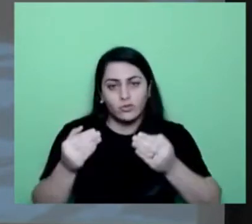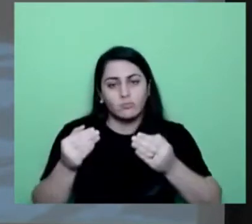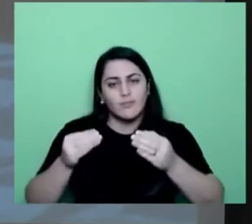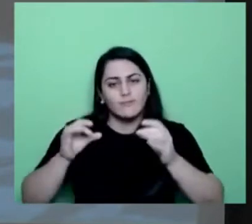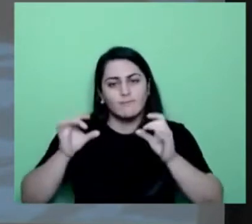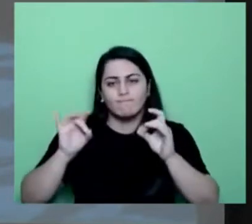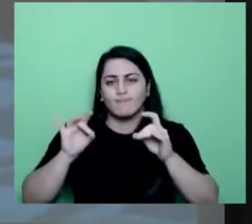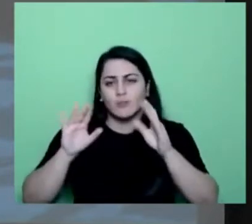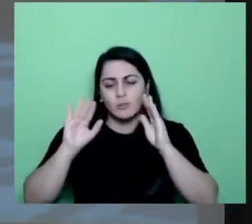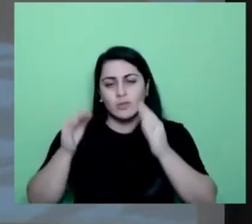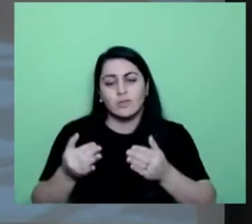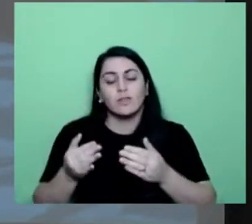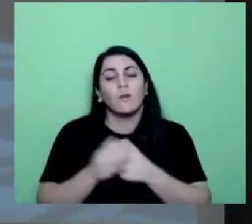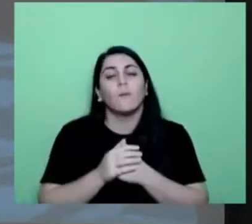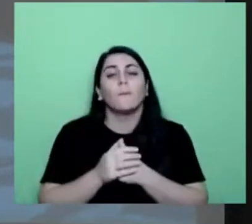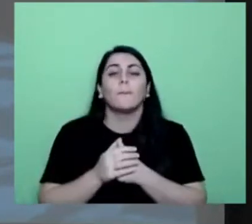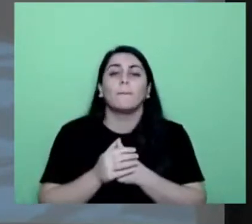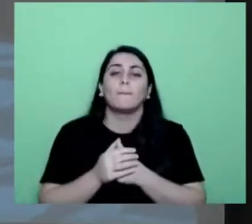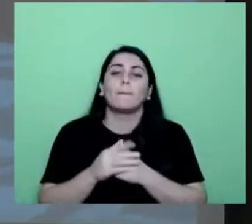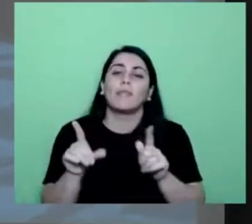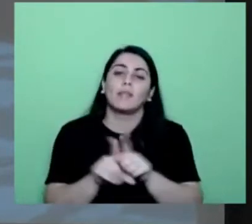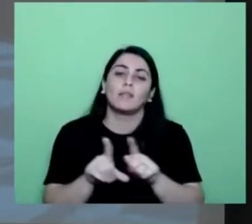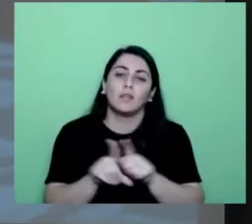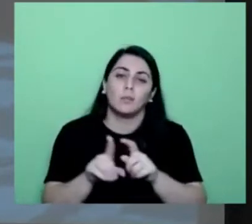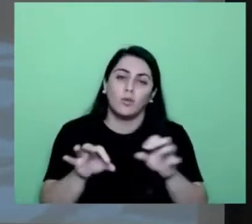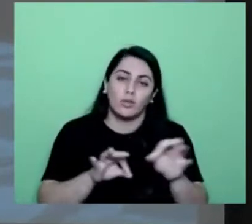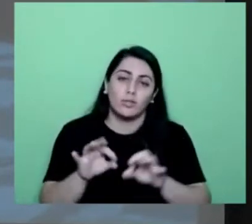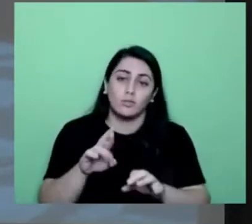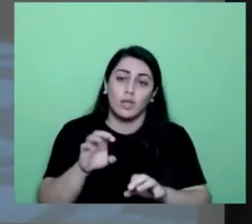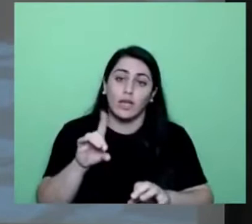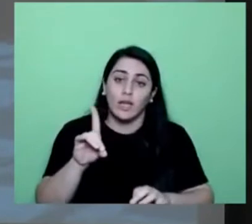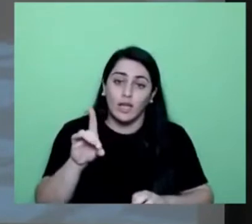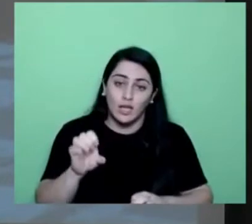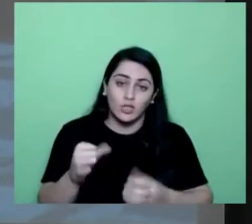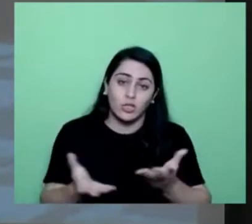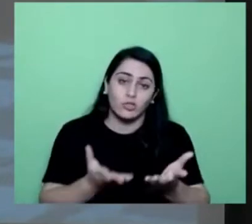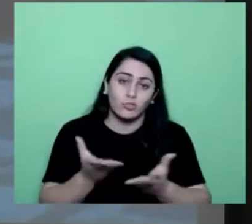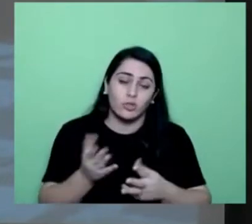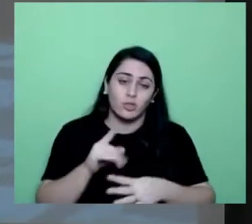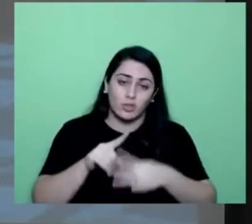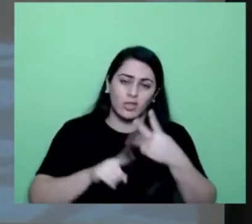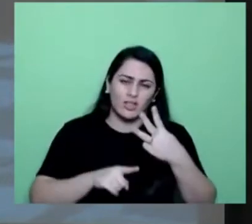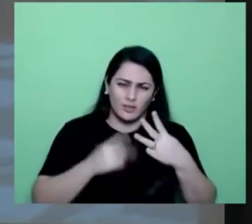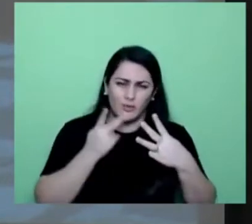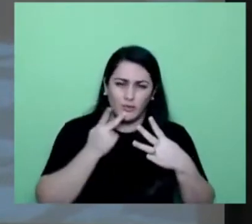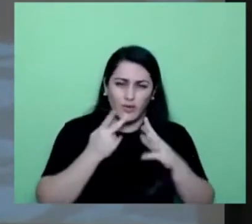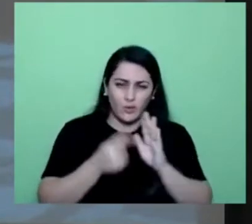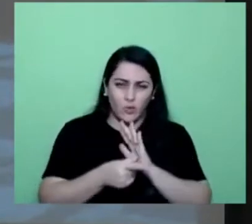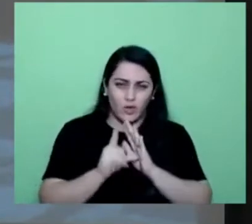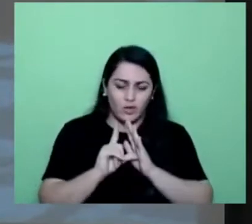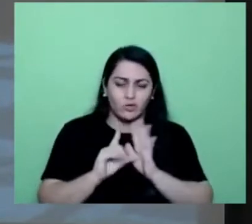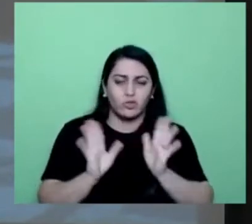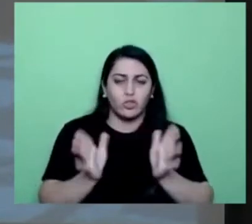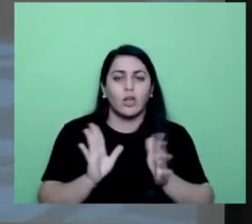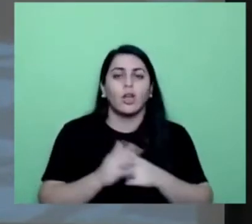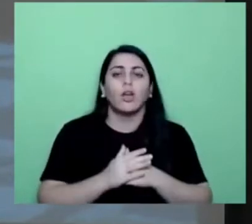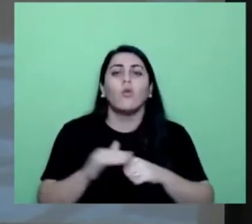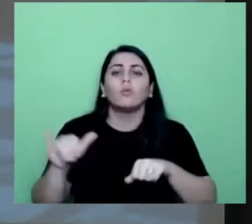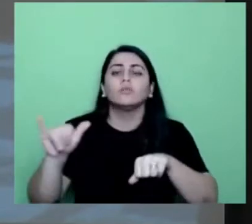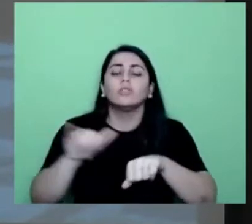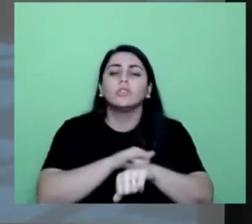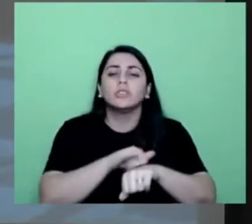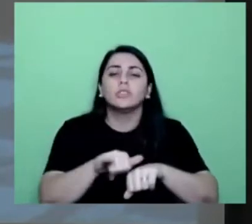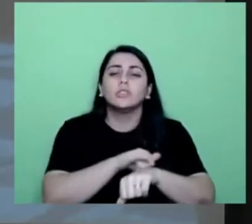Reordenamento da rede de serviço de acolhimento institucional. Aí, criando o mínimo dos três serviços que eu falei no início. Adoção de estratégia